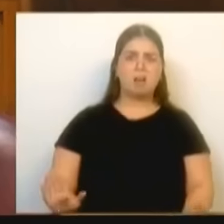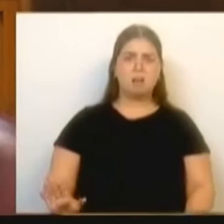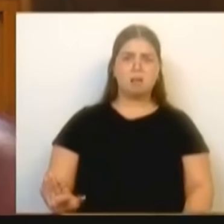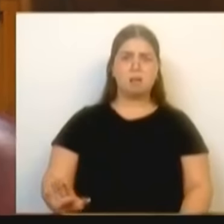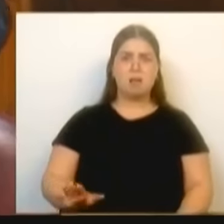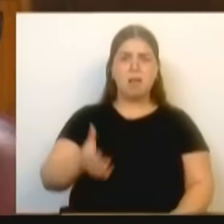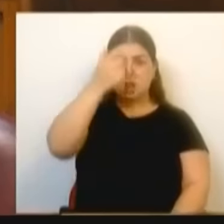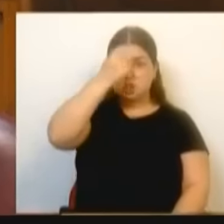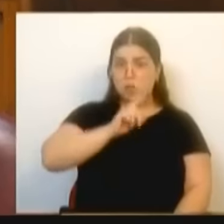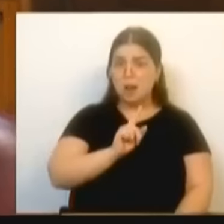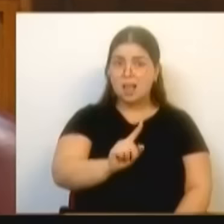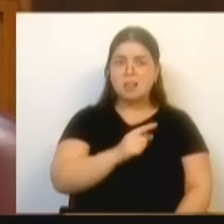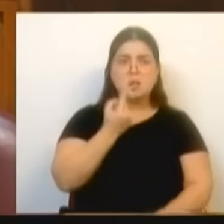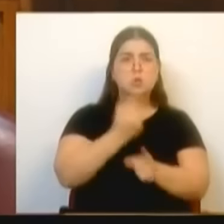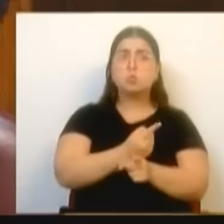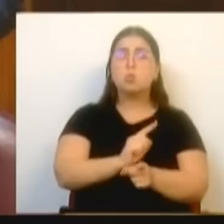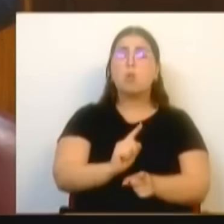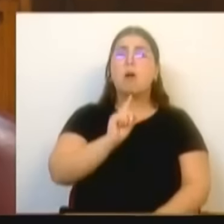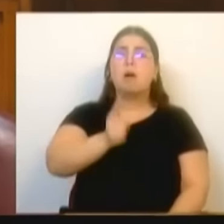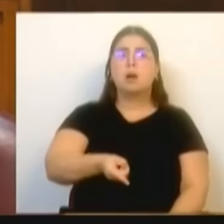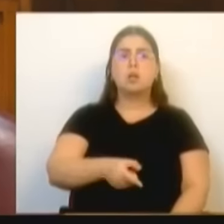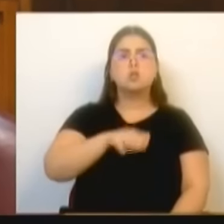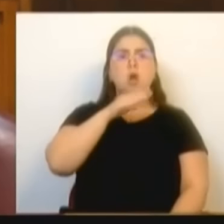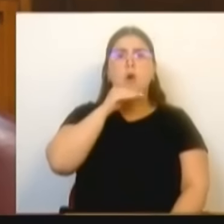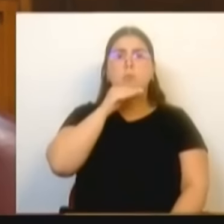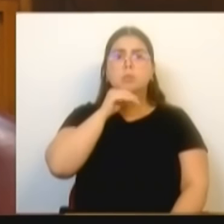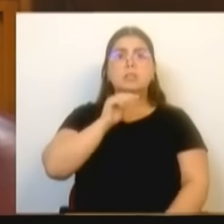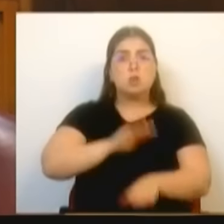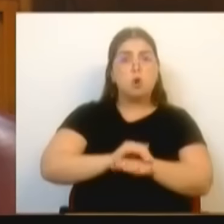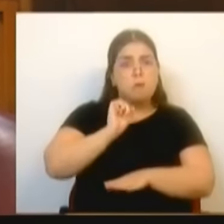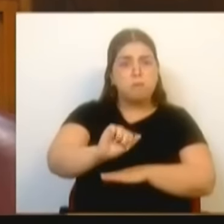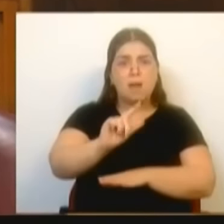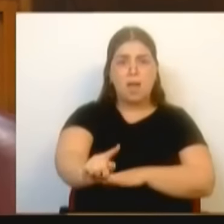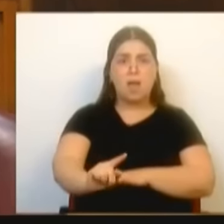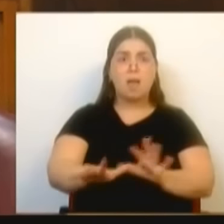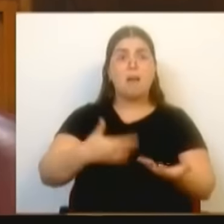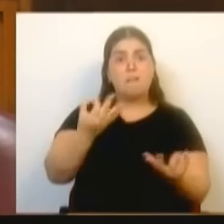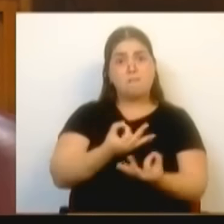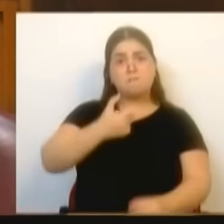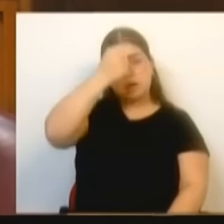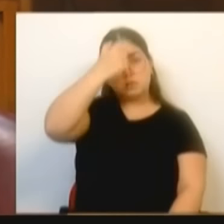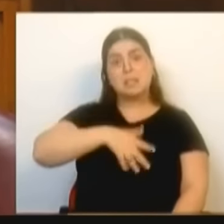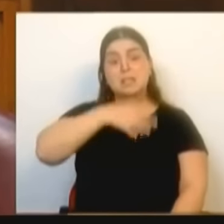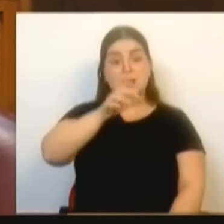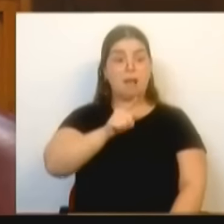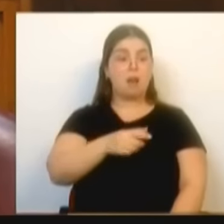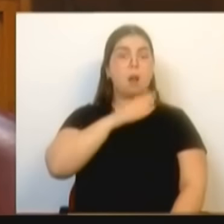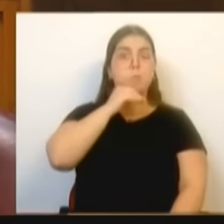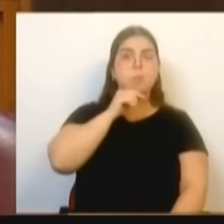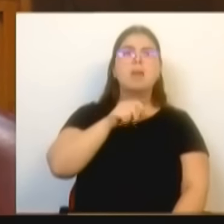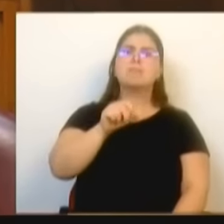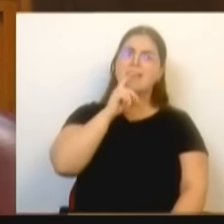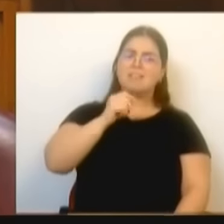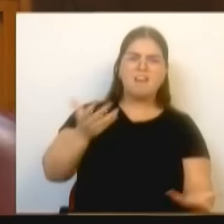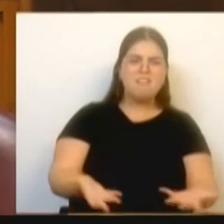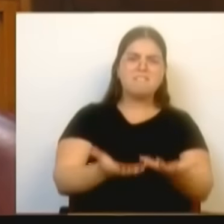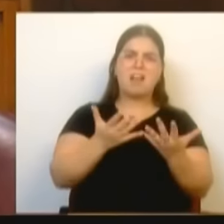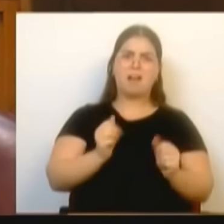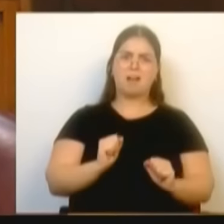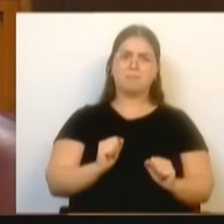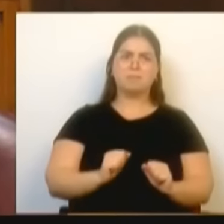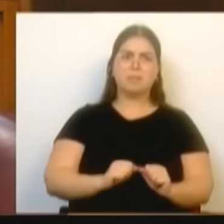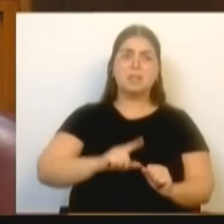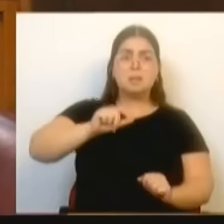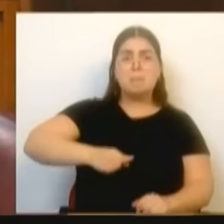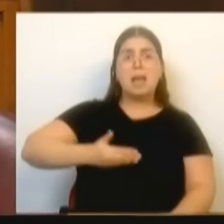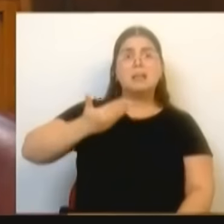lado é sempre um. Culpar os polícias. De facto, o melhor lugar da história é dizer aos polícias que eles podem, devem e têm